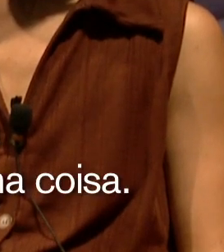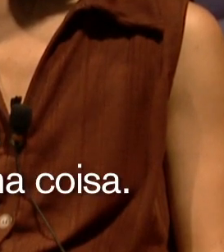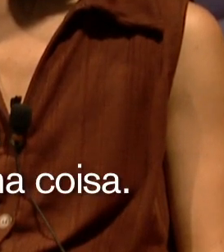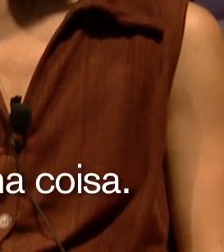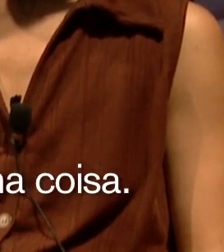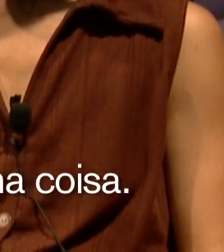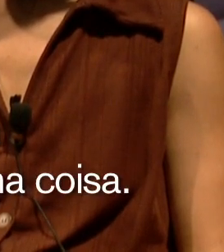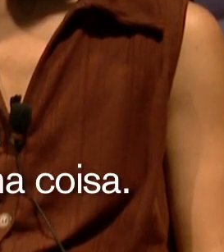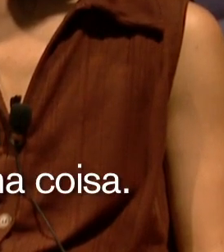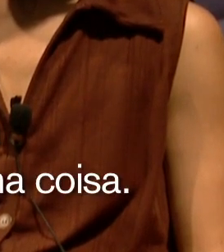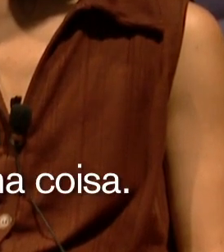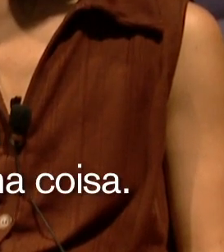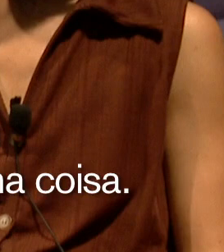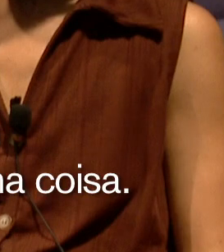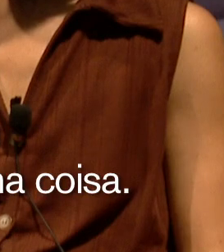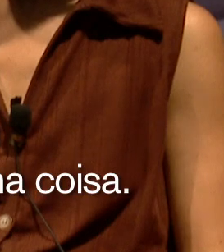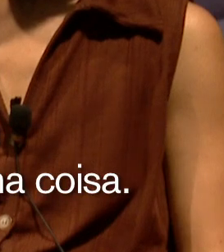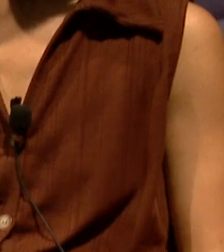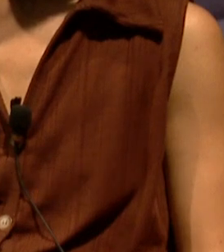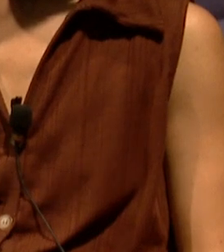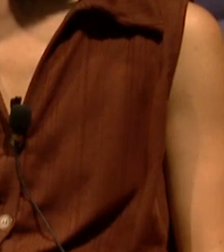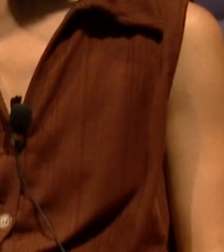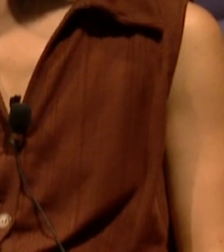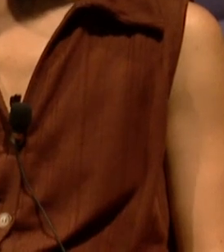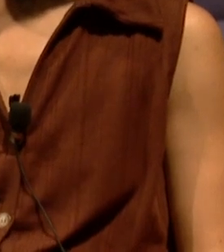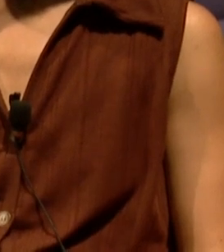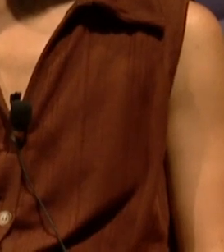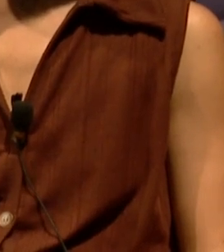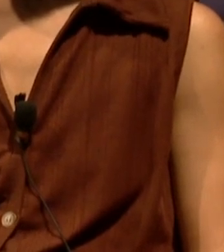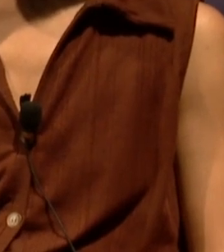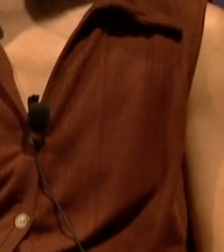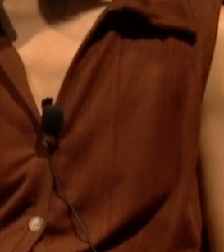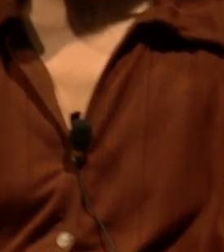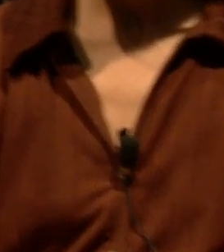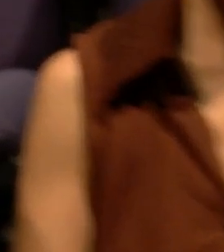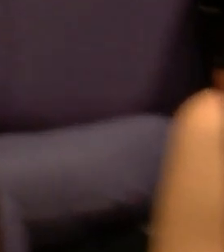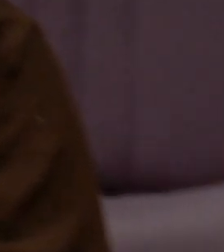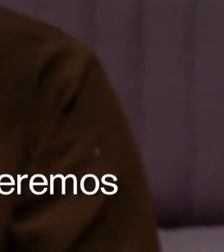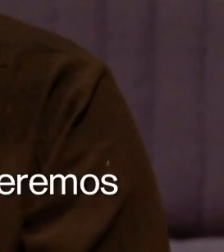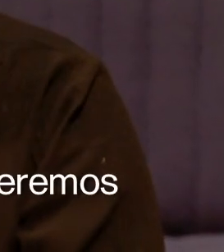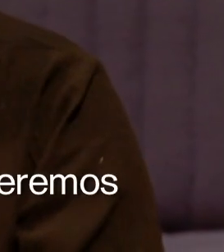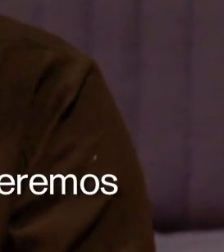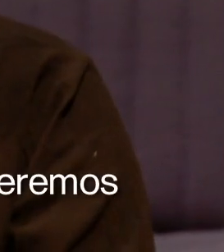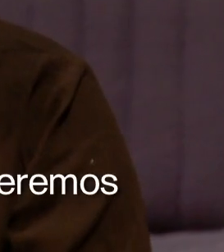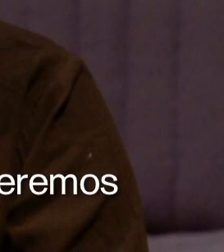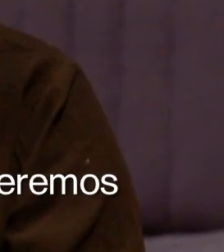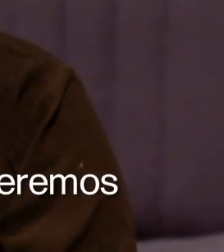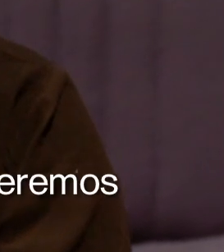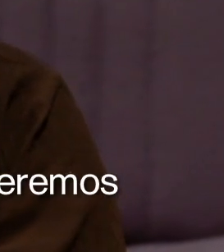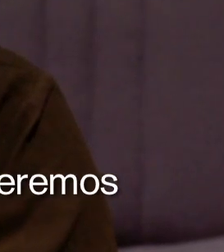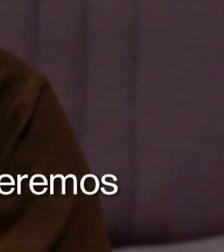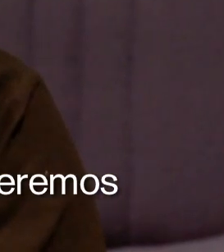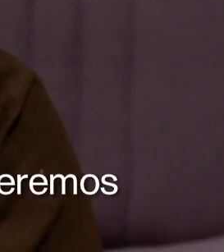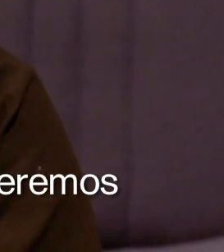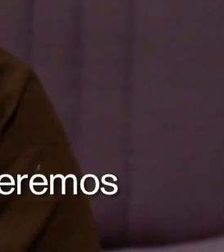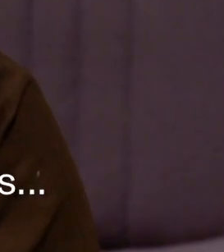resposta, tem a responsabilidade de fazer alguma coisa. Então, também, às vezes, olhamos porque não